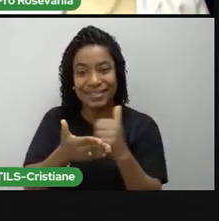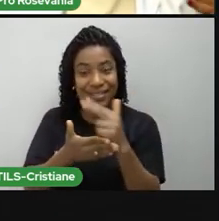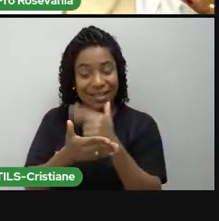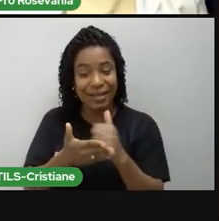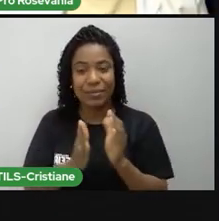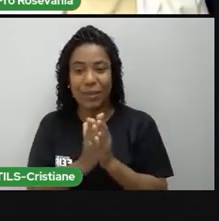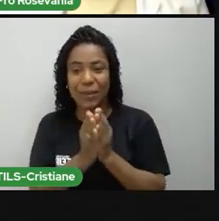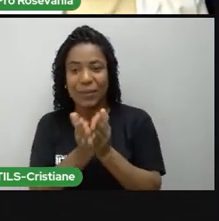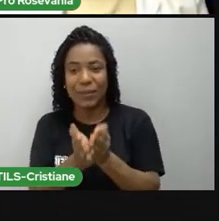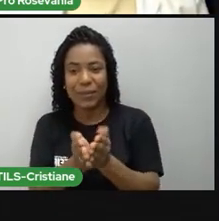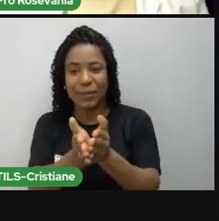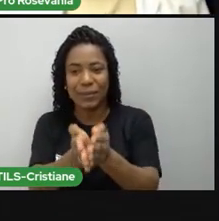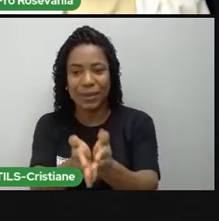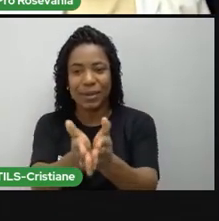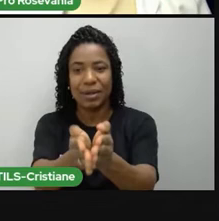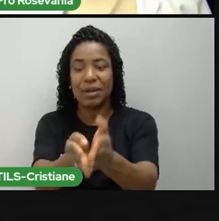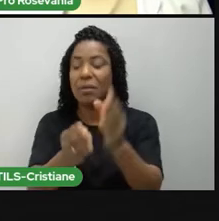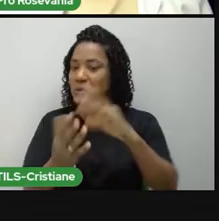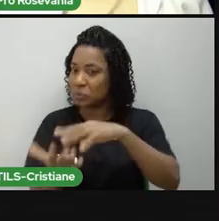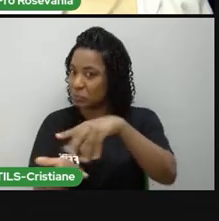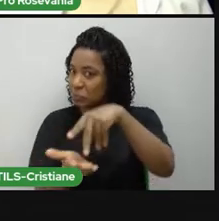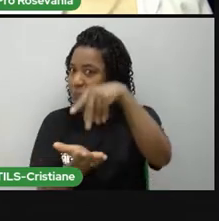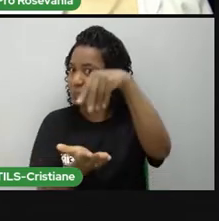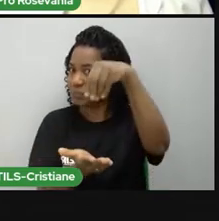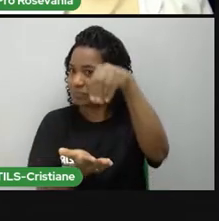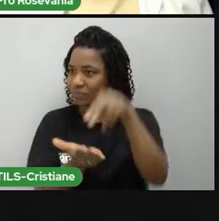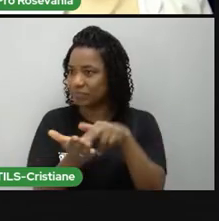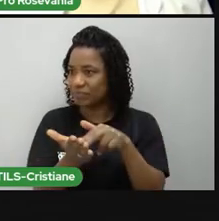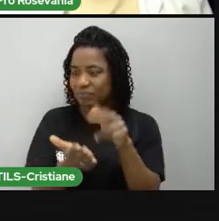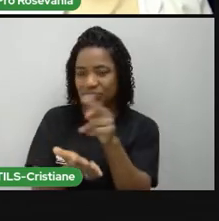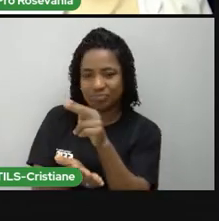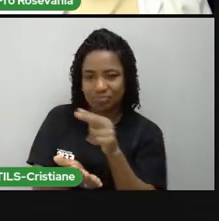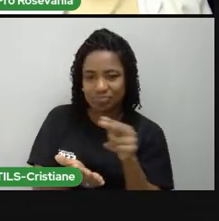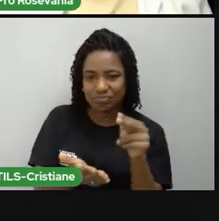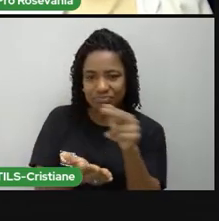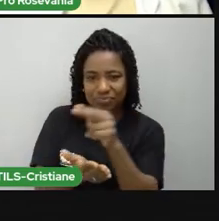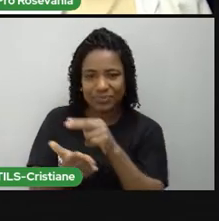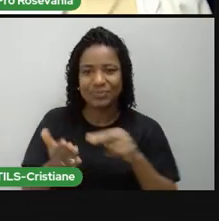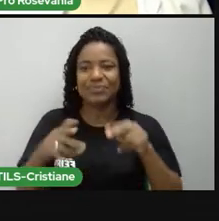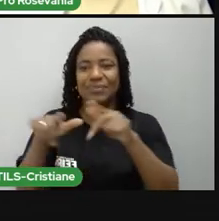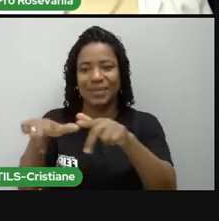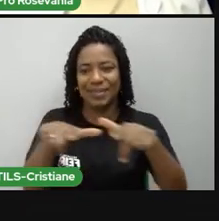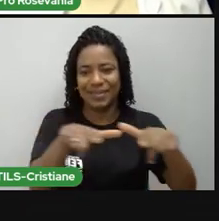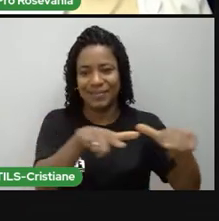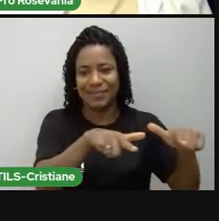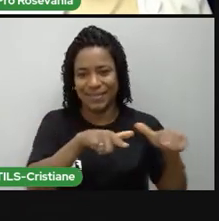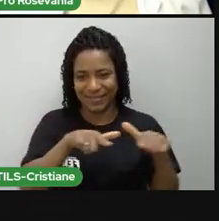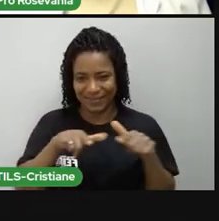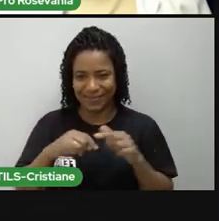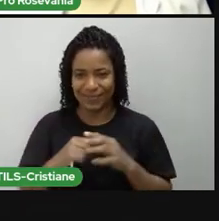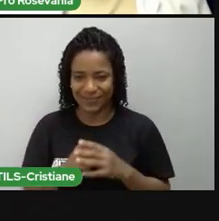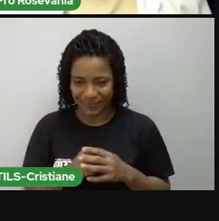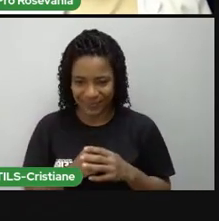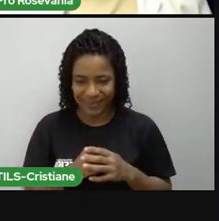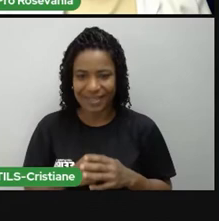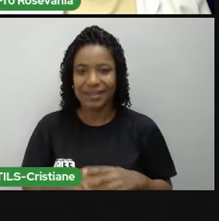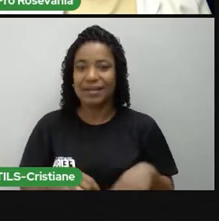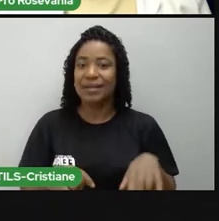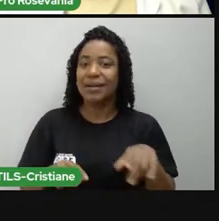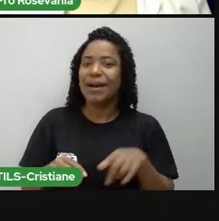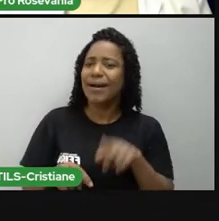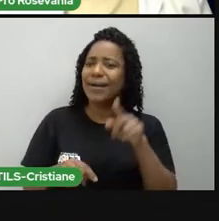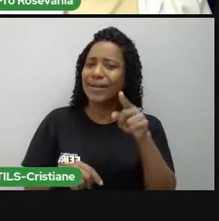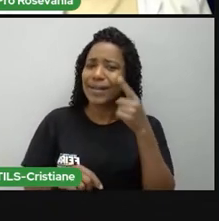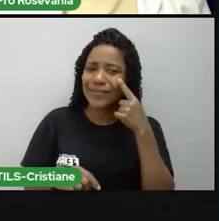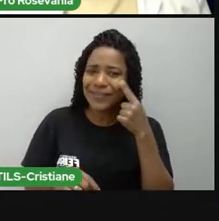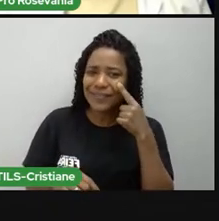eles pintavam, são verdadeiras obras de arte. Outra coisa que vocês devem também, né, estar dizendo, olha, aqui em casa tem